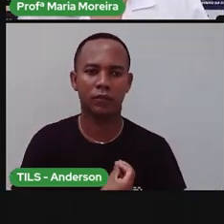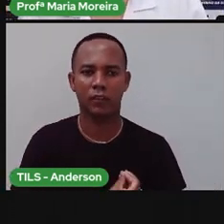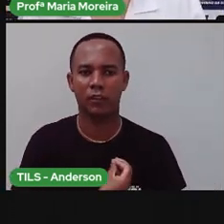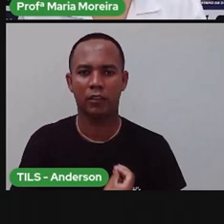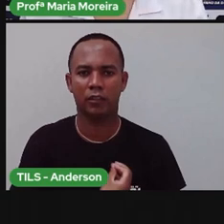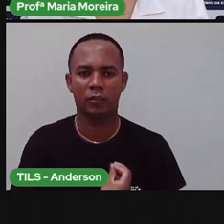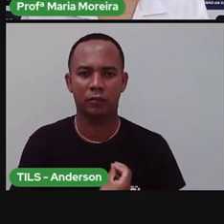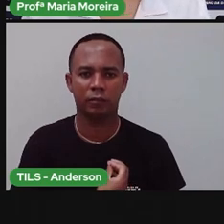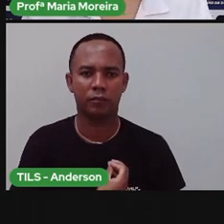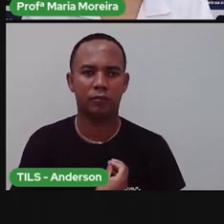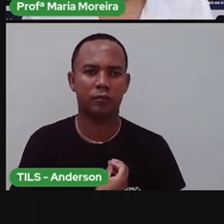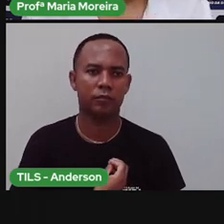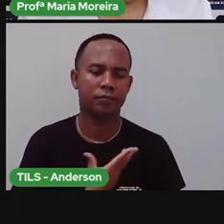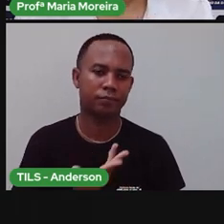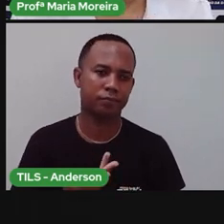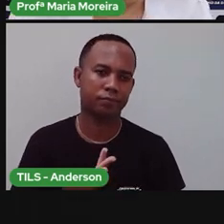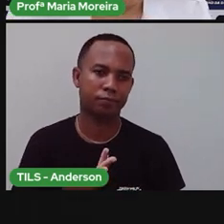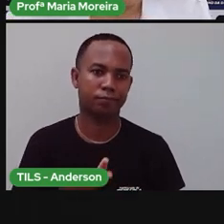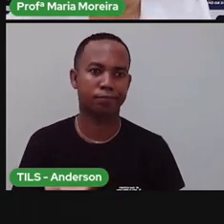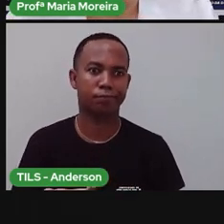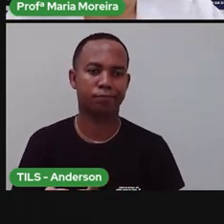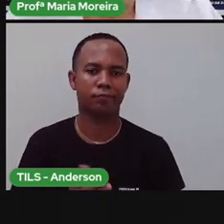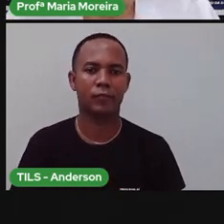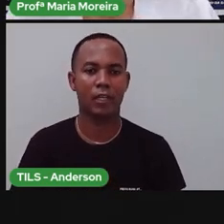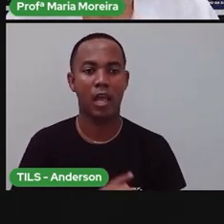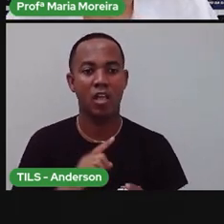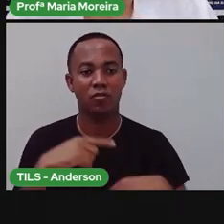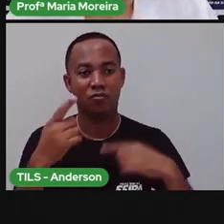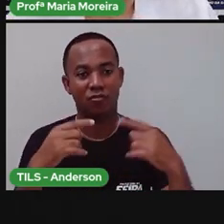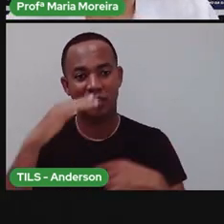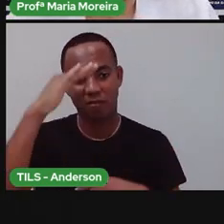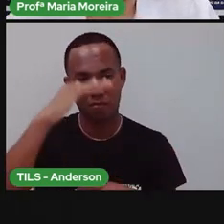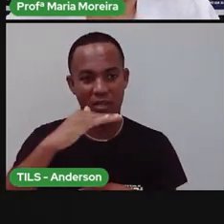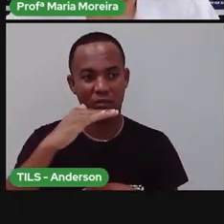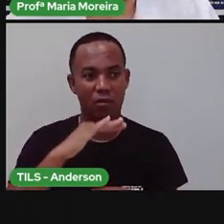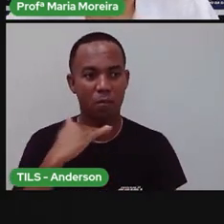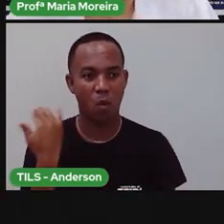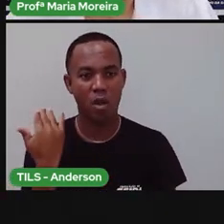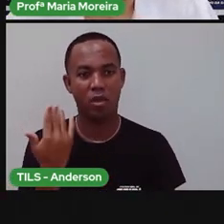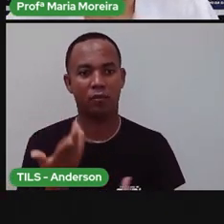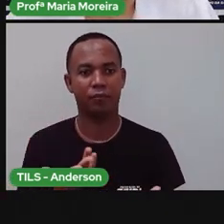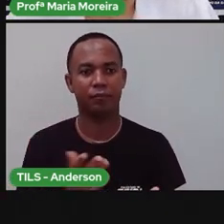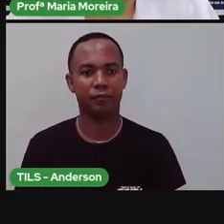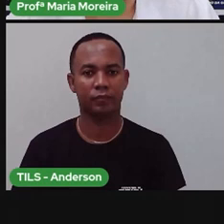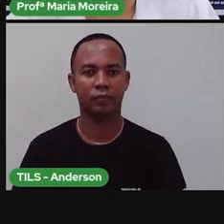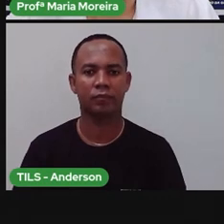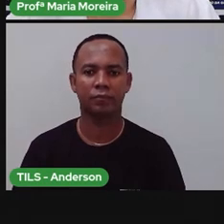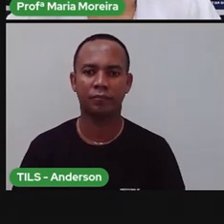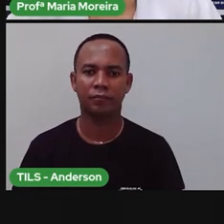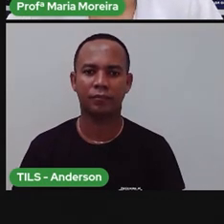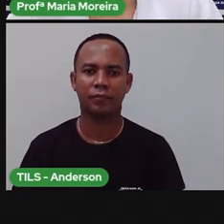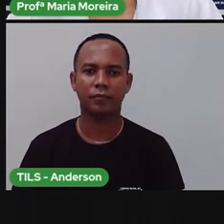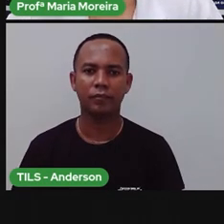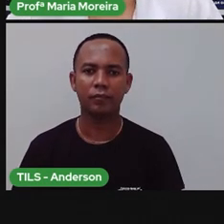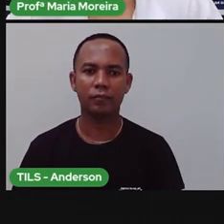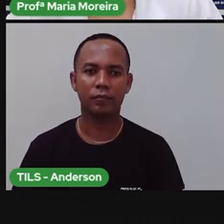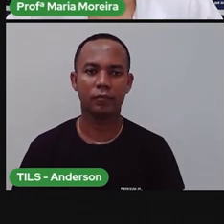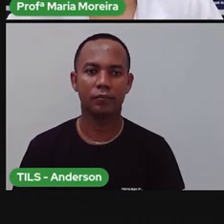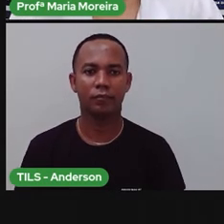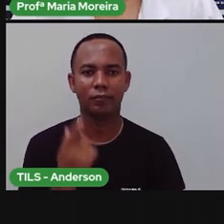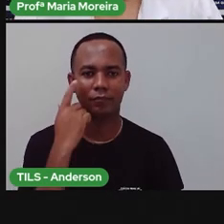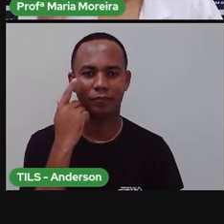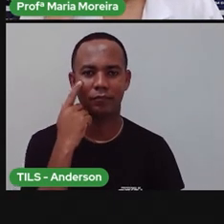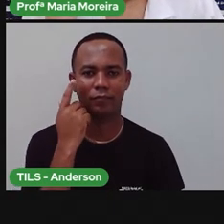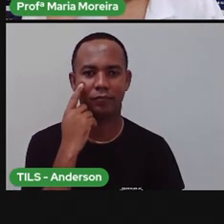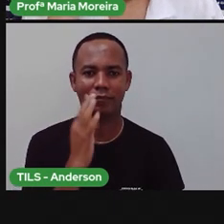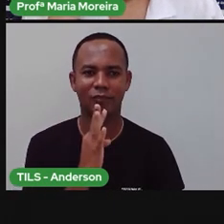as que tinham pescoços menores, acabaram por morrer. A natureza, né gente? Lei da evolução. Bom,